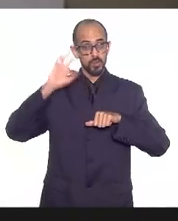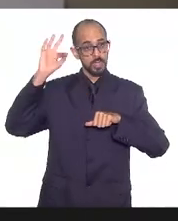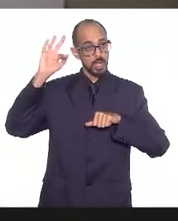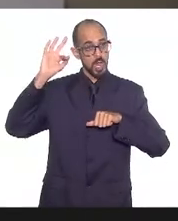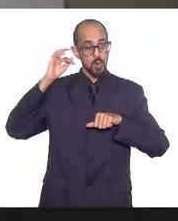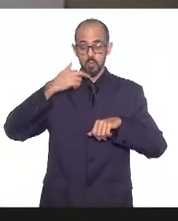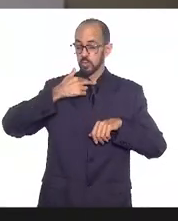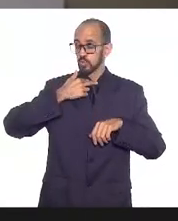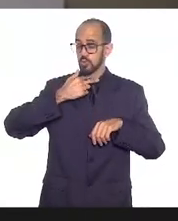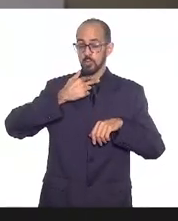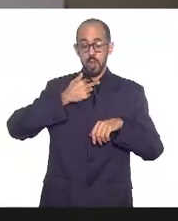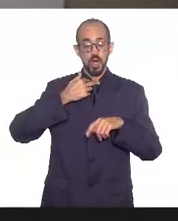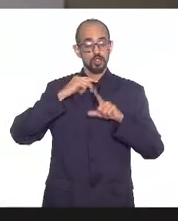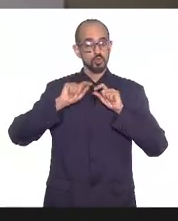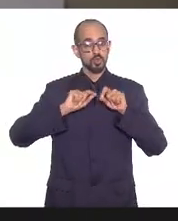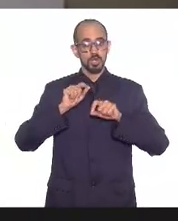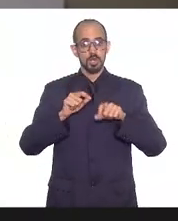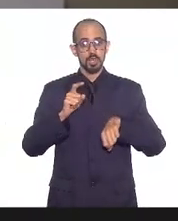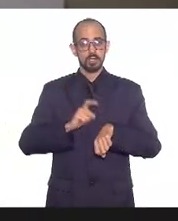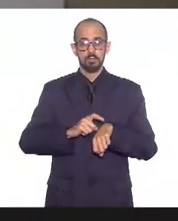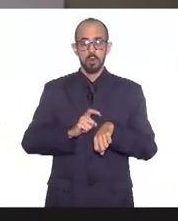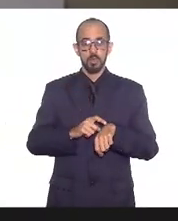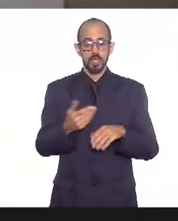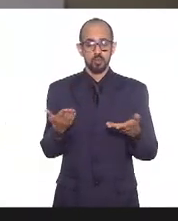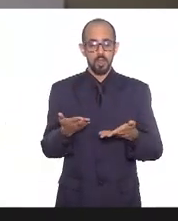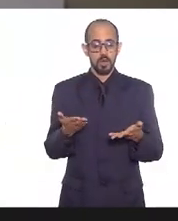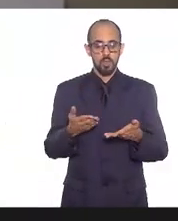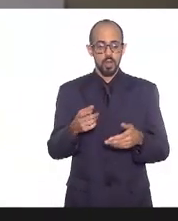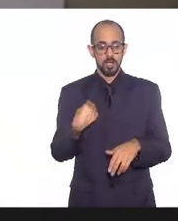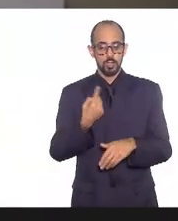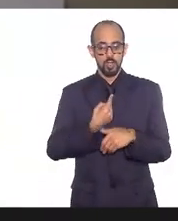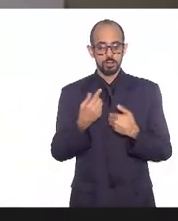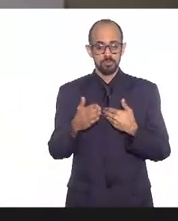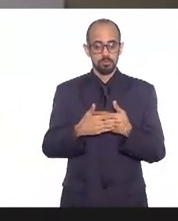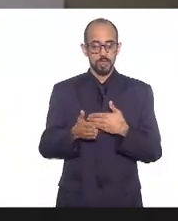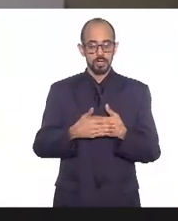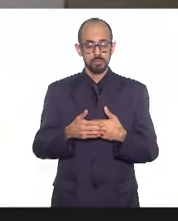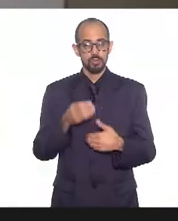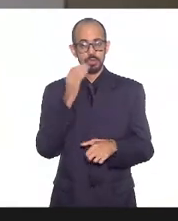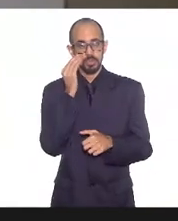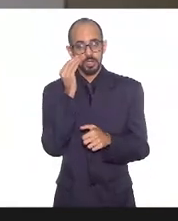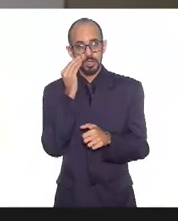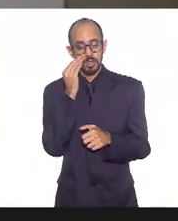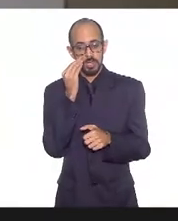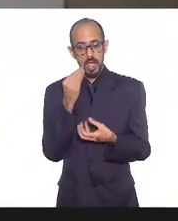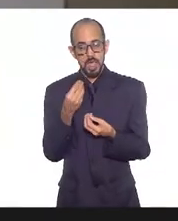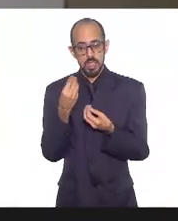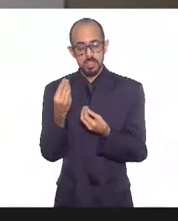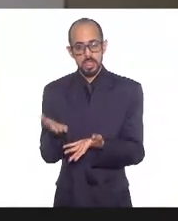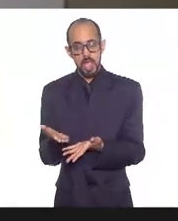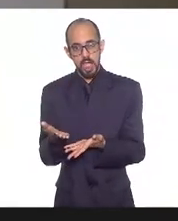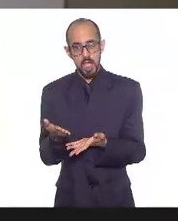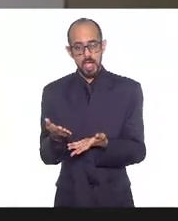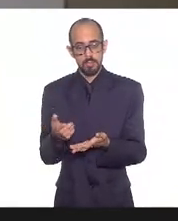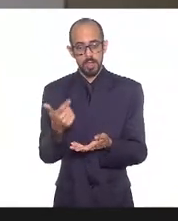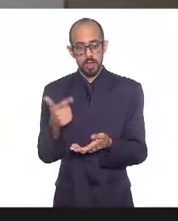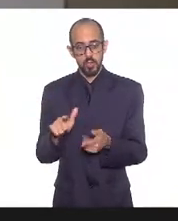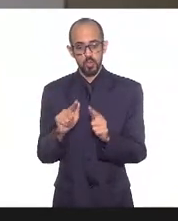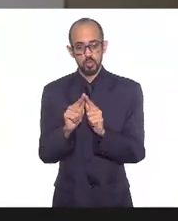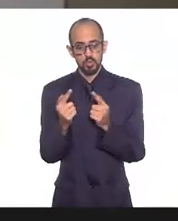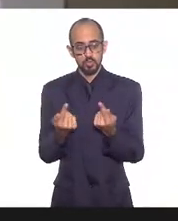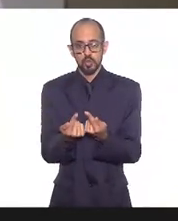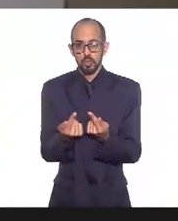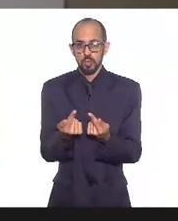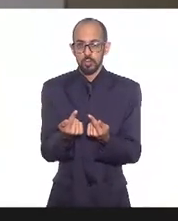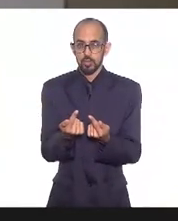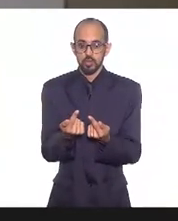a essa altura tentar direcionar doses para mais algum grupo que não esteja